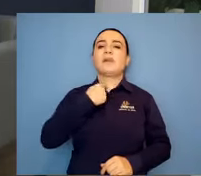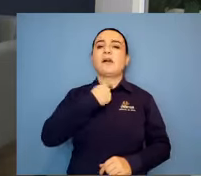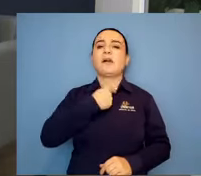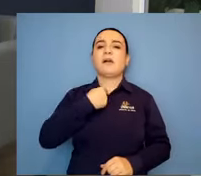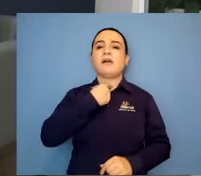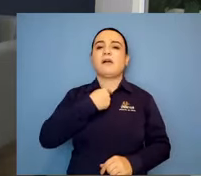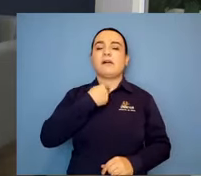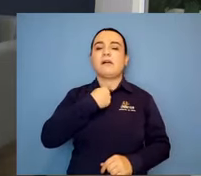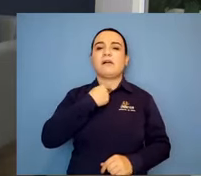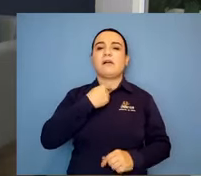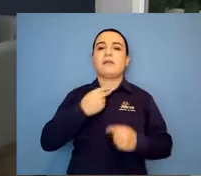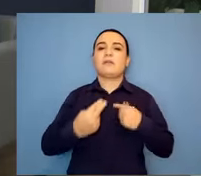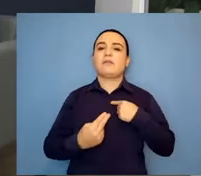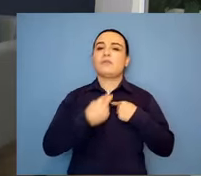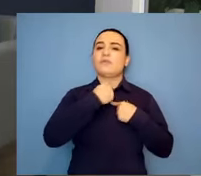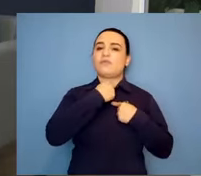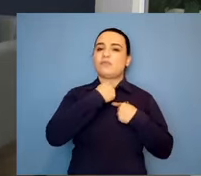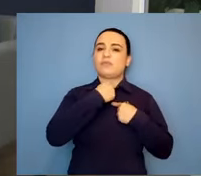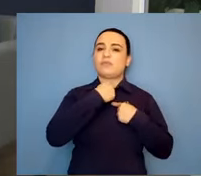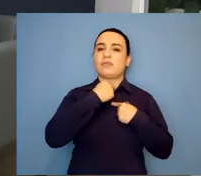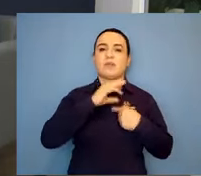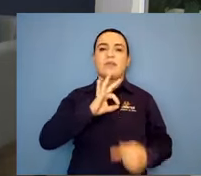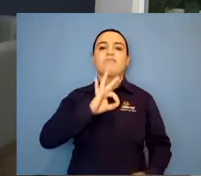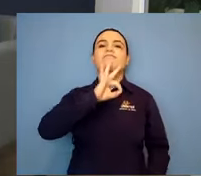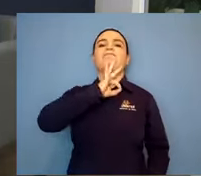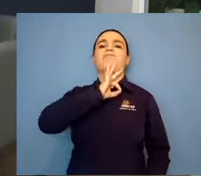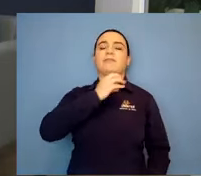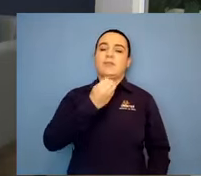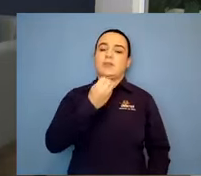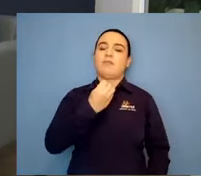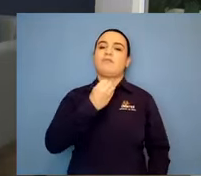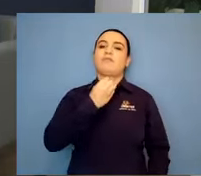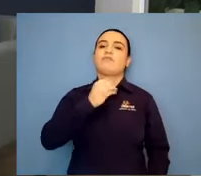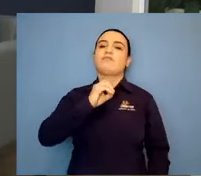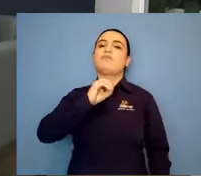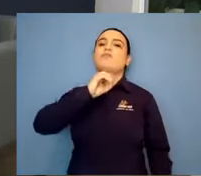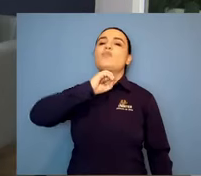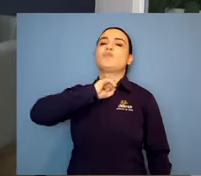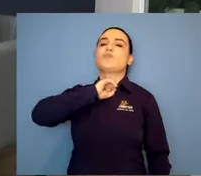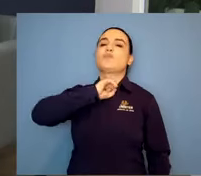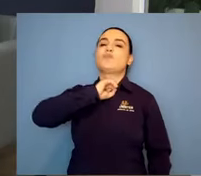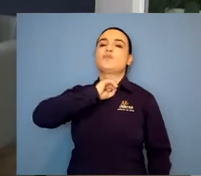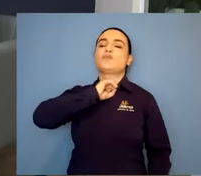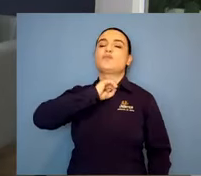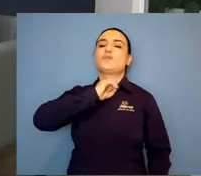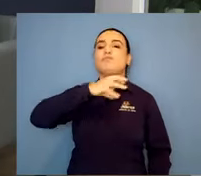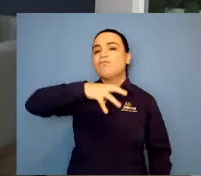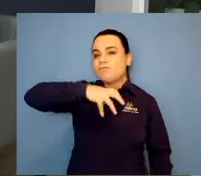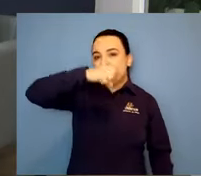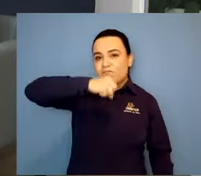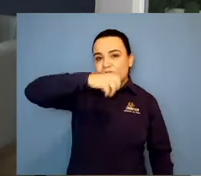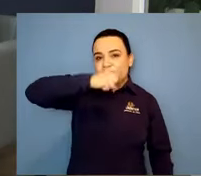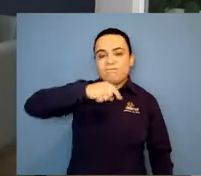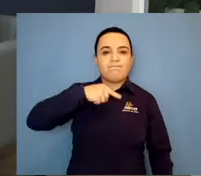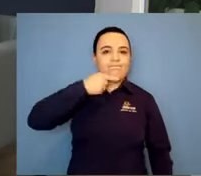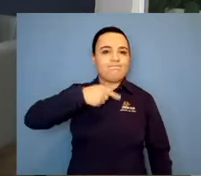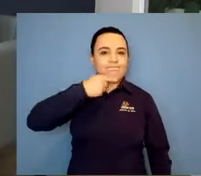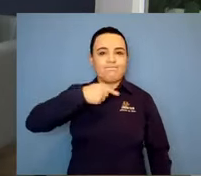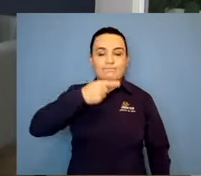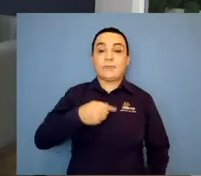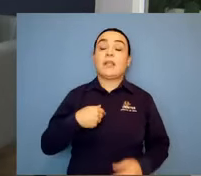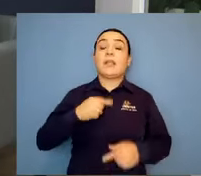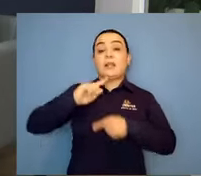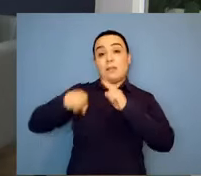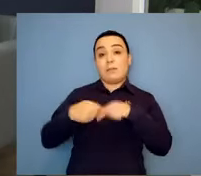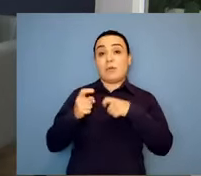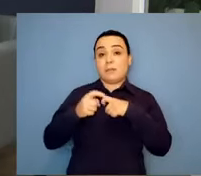três anos de hospital devido a essa evolução muito grave. Depois, os médicos me orientavam,